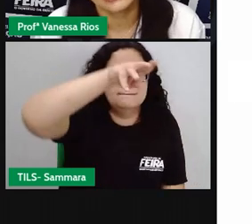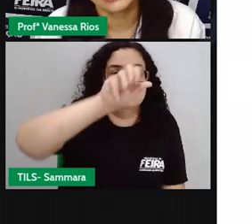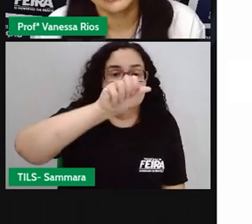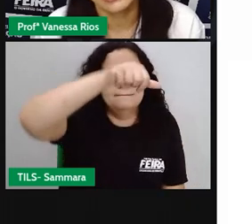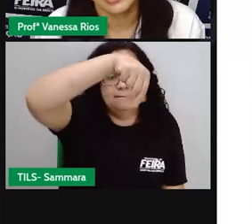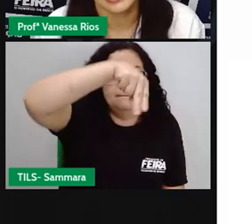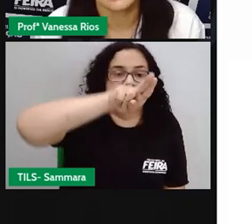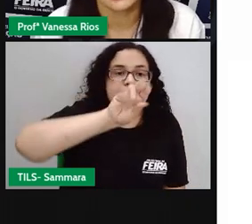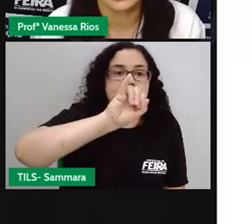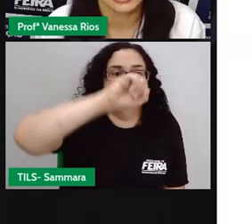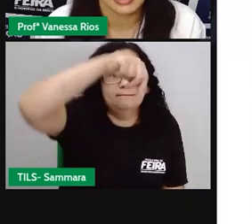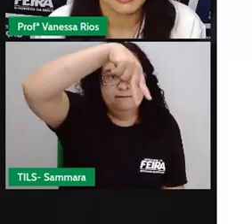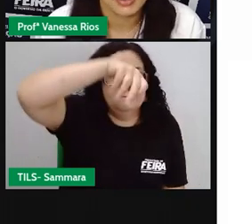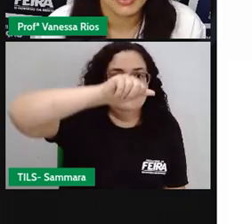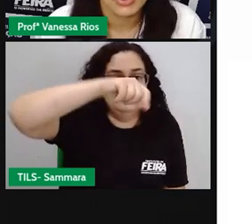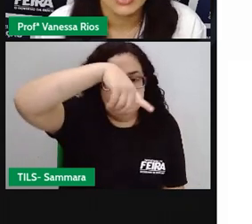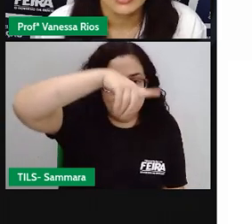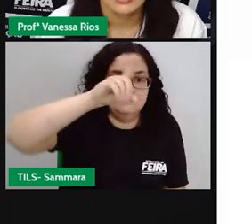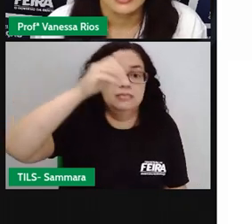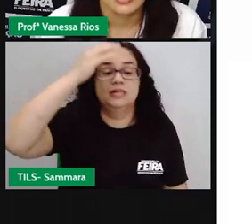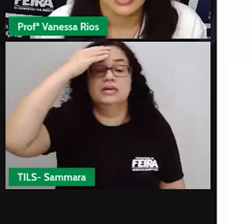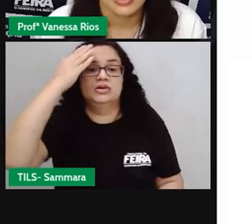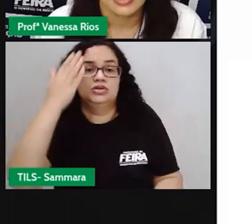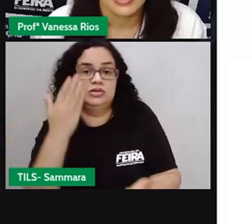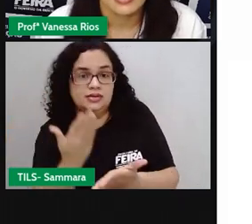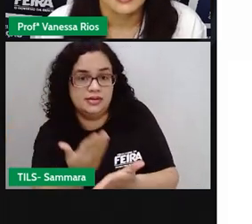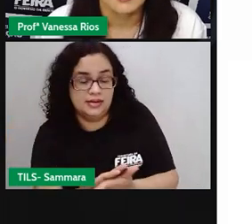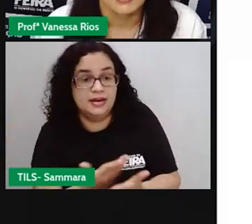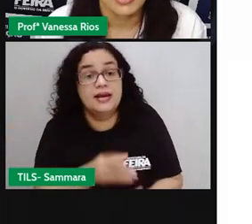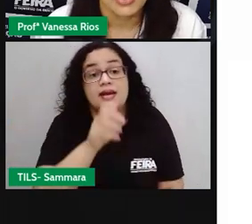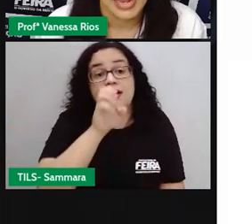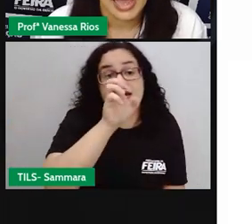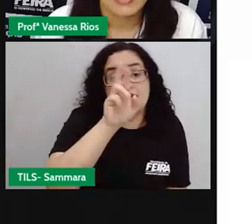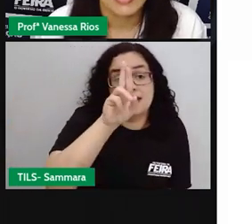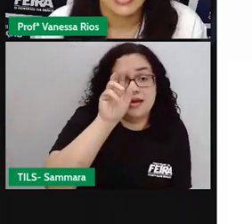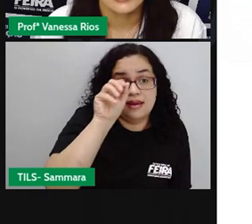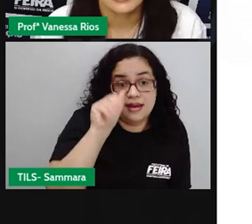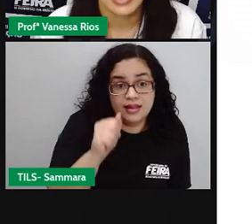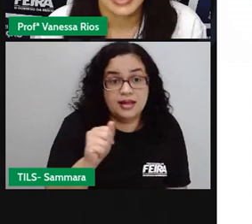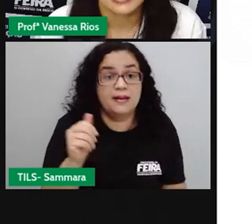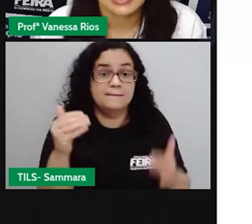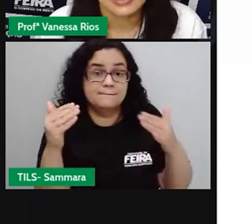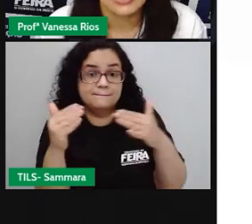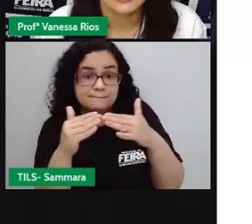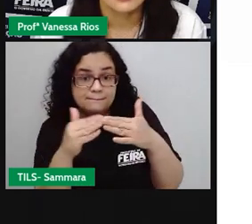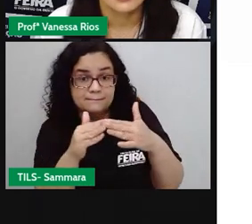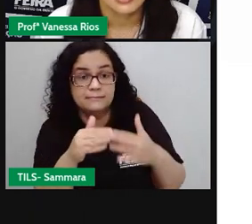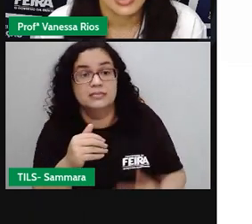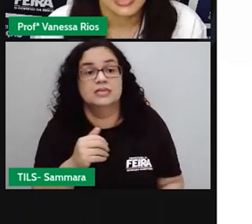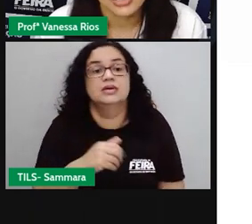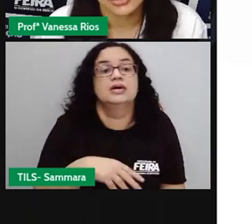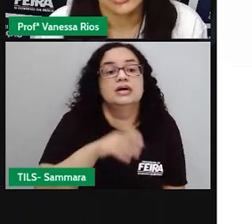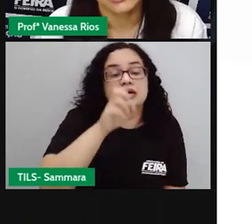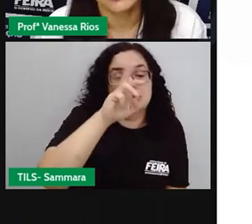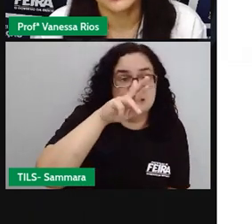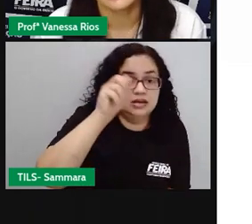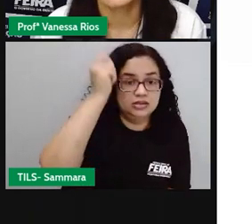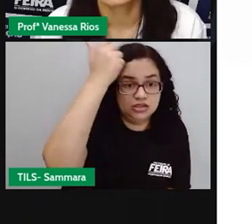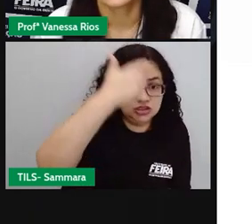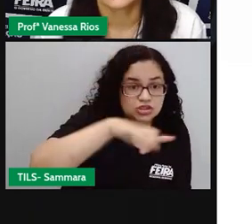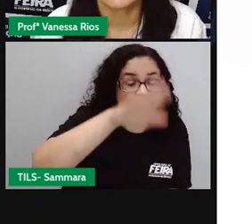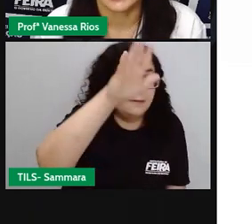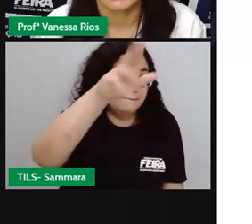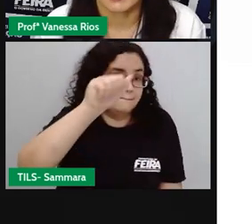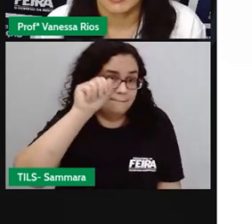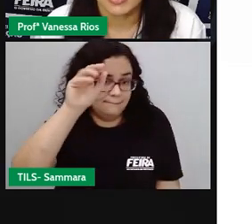maquinando, acreditavam, era, morava, caindo, era de novo,